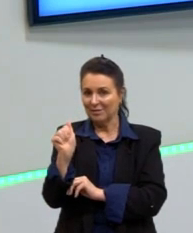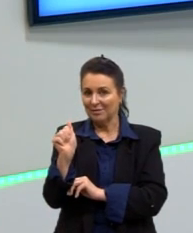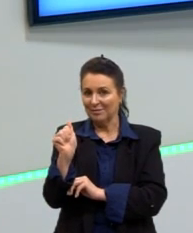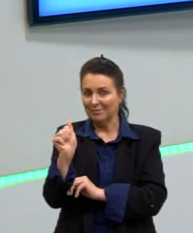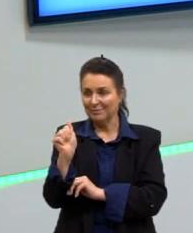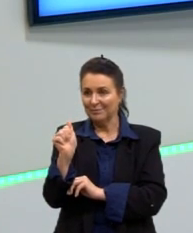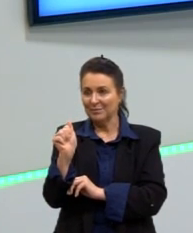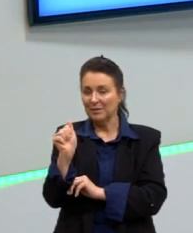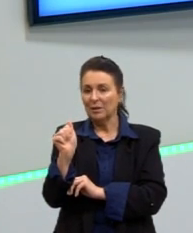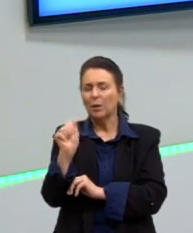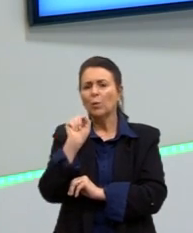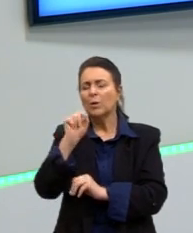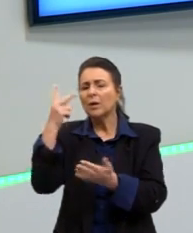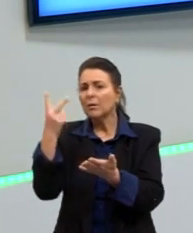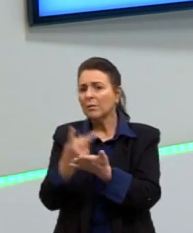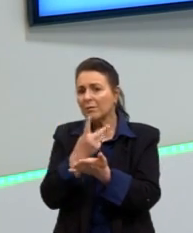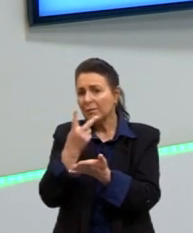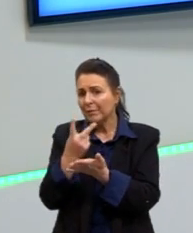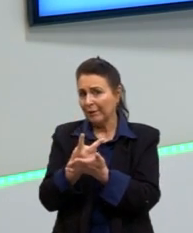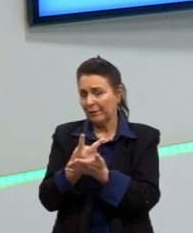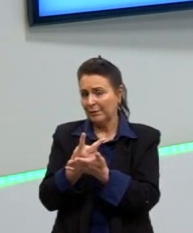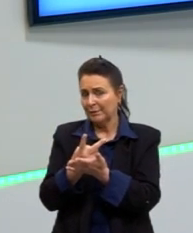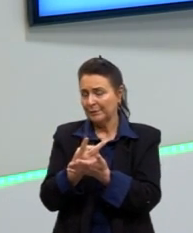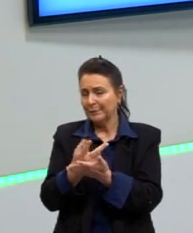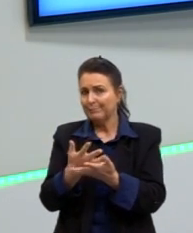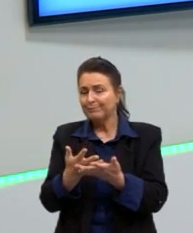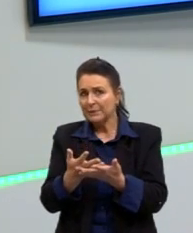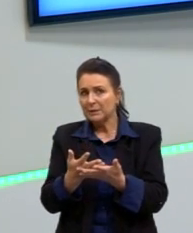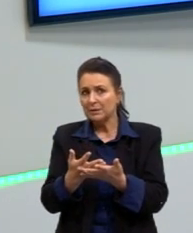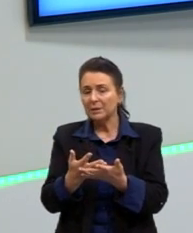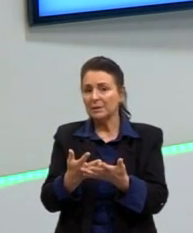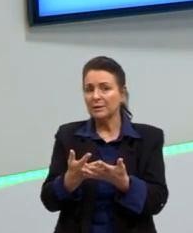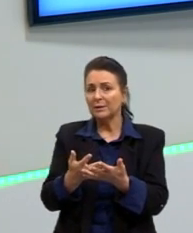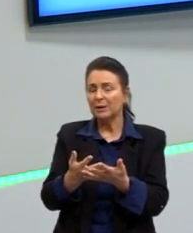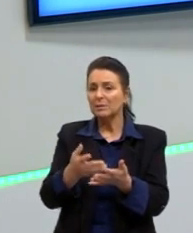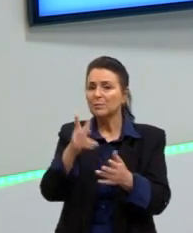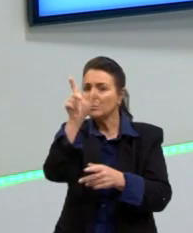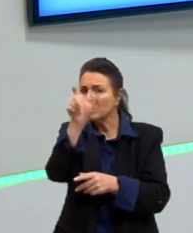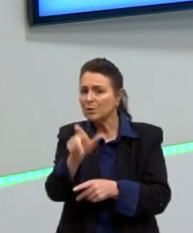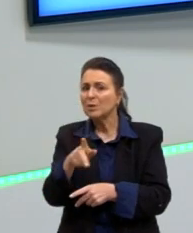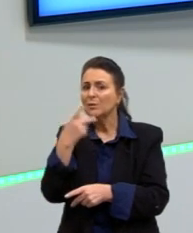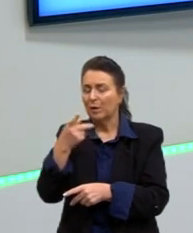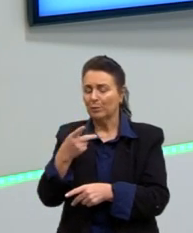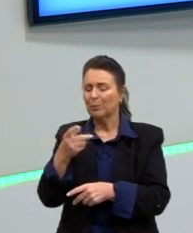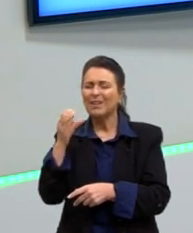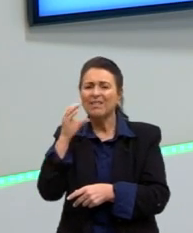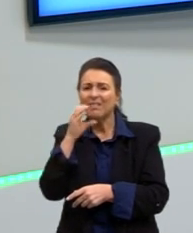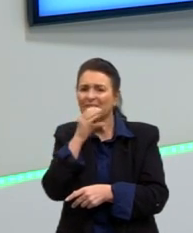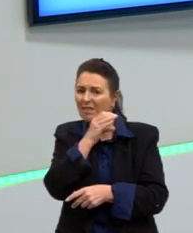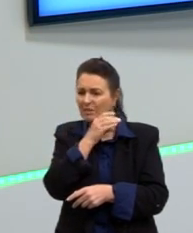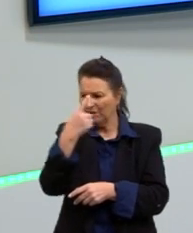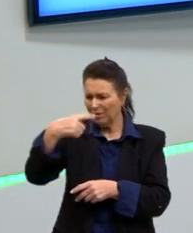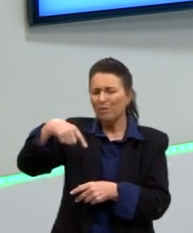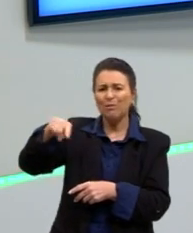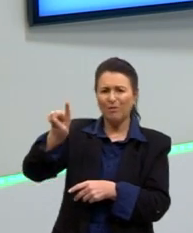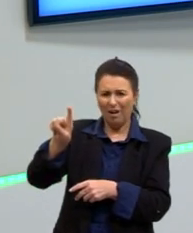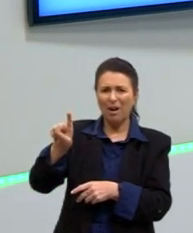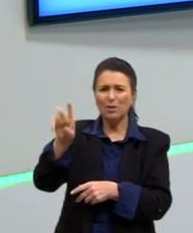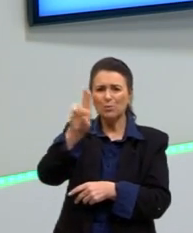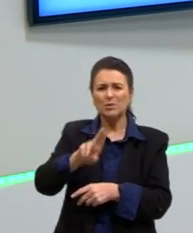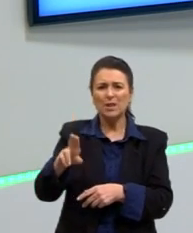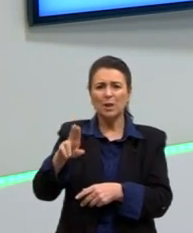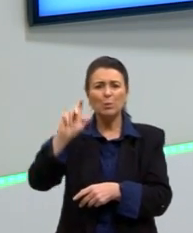Certo? O que acontece? Isso é muito comum da gente ouvir. Quando está muito quente, não sai de casa com uma roupa preta,